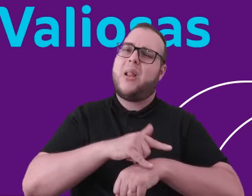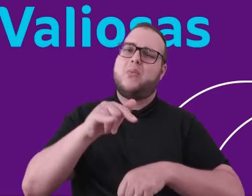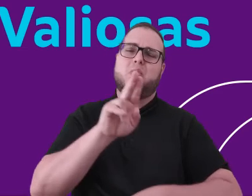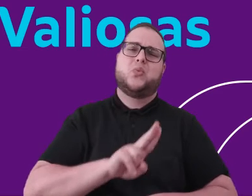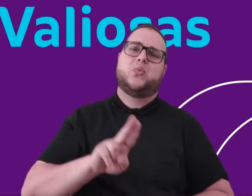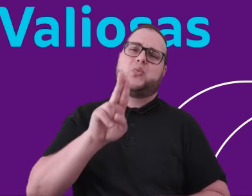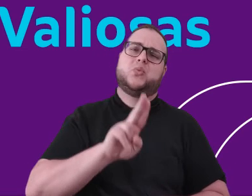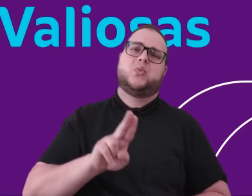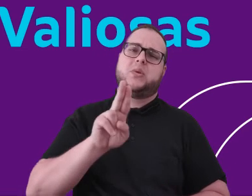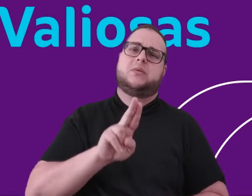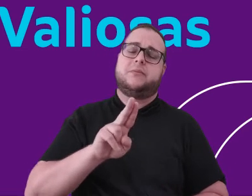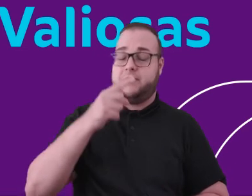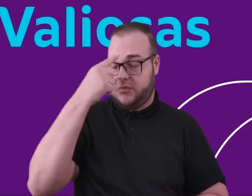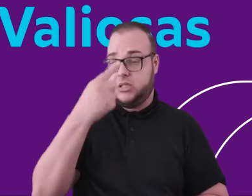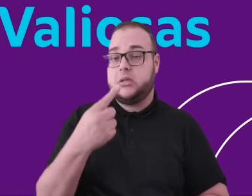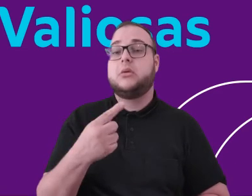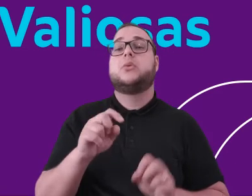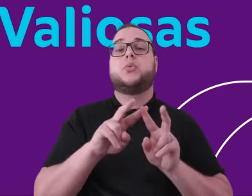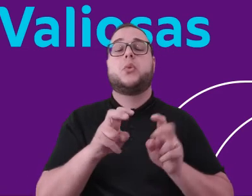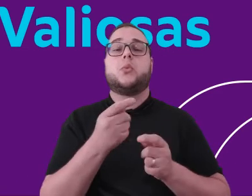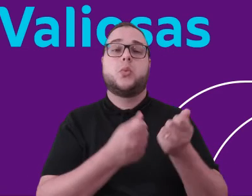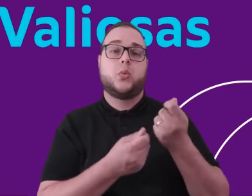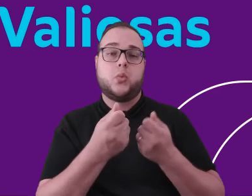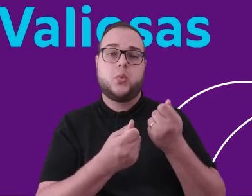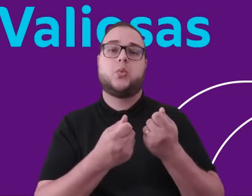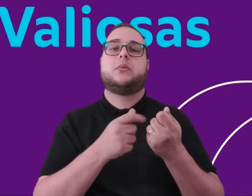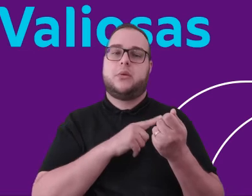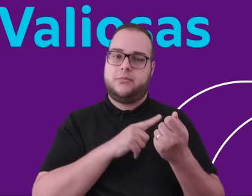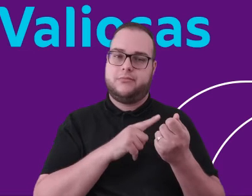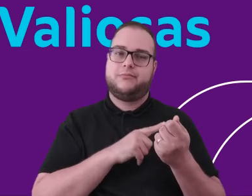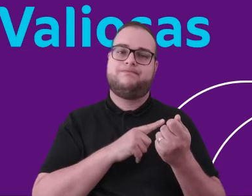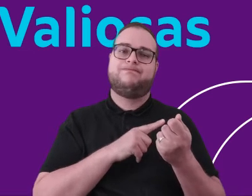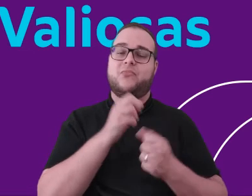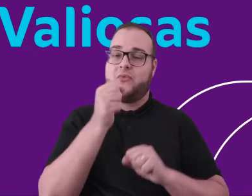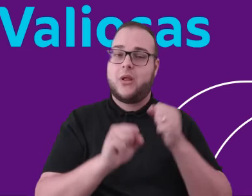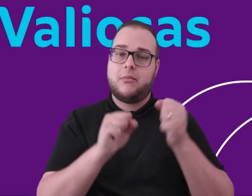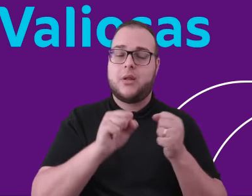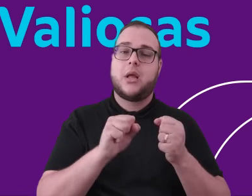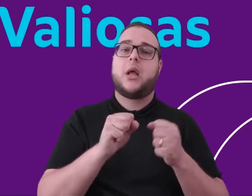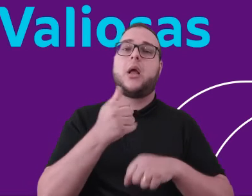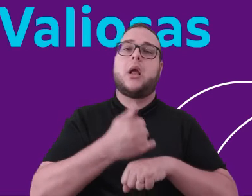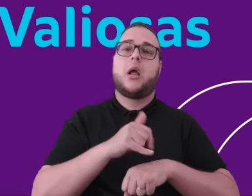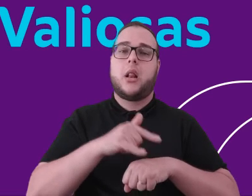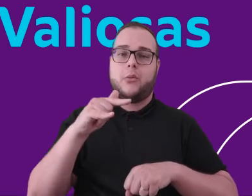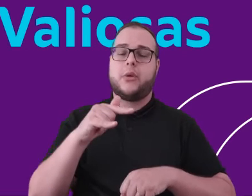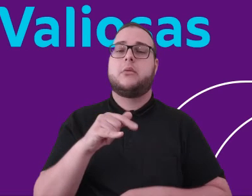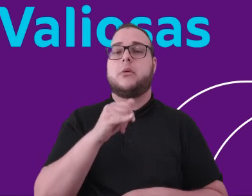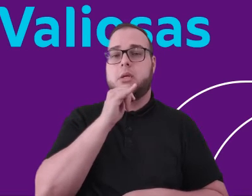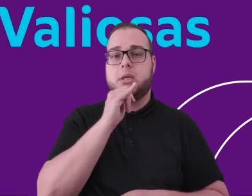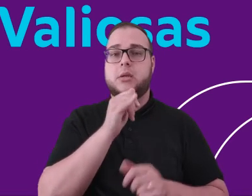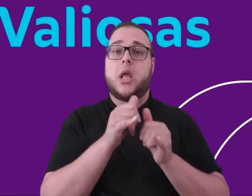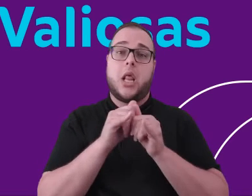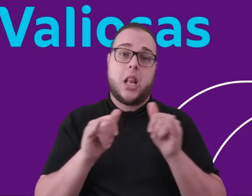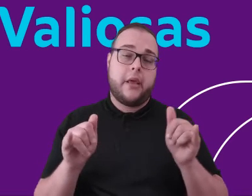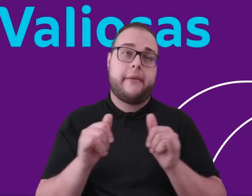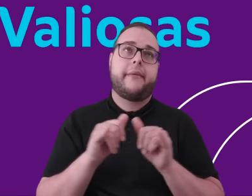material. Pensando em custos, a gente tem visto uma inflação de custos em toda a cadeia, em toda a indústria do alumínio. Tem alguns custos que, por exemplo,